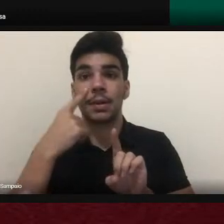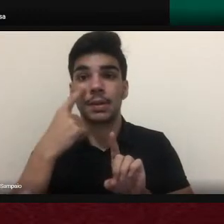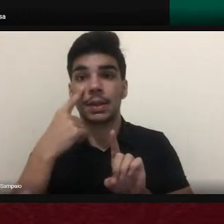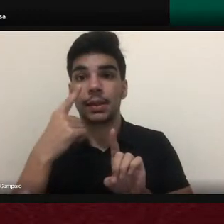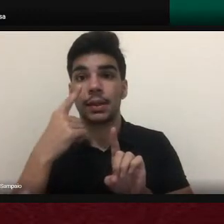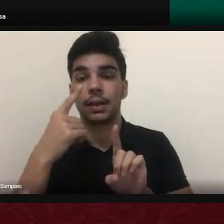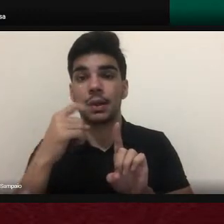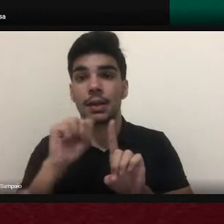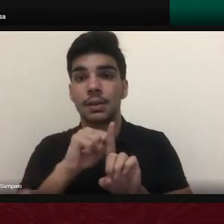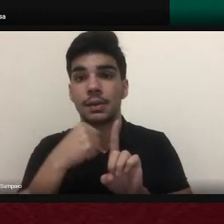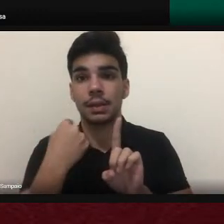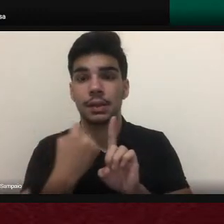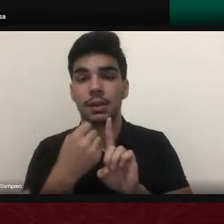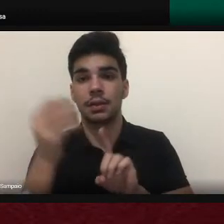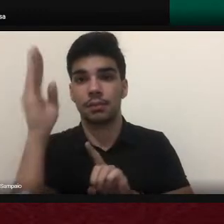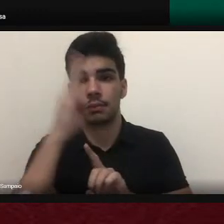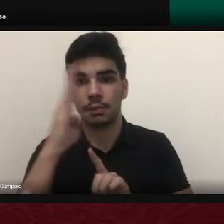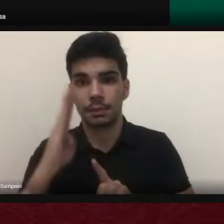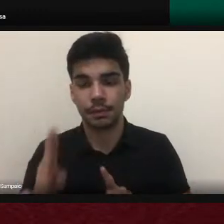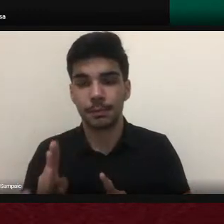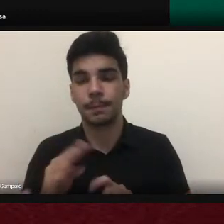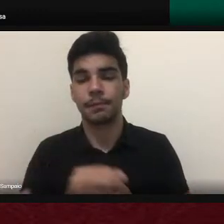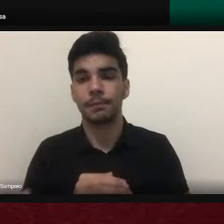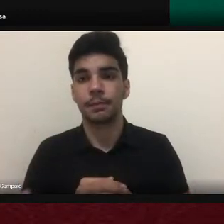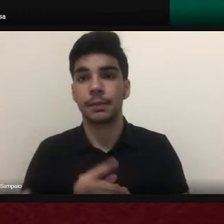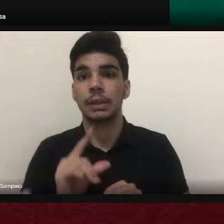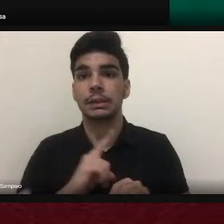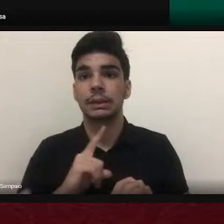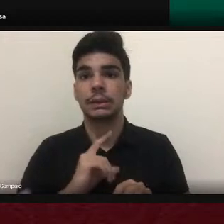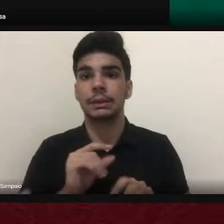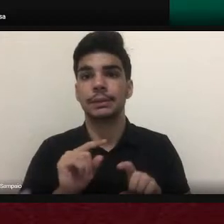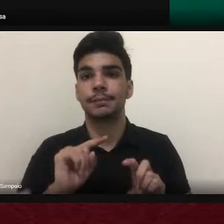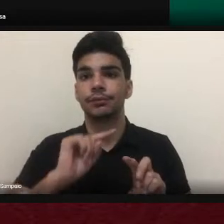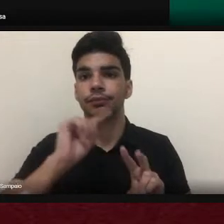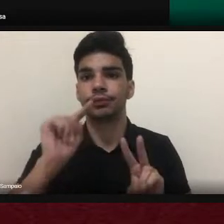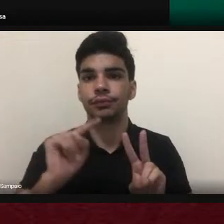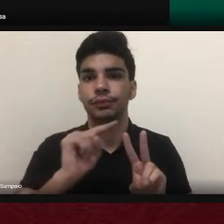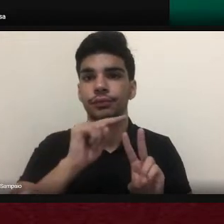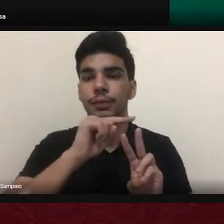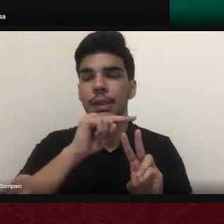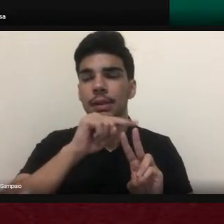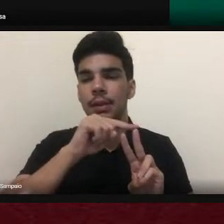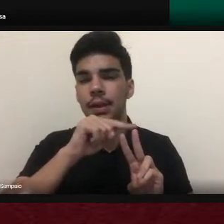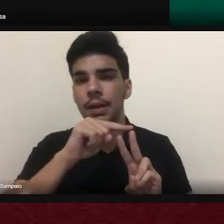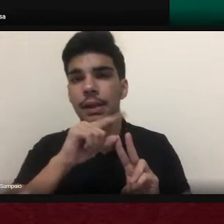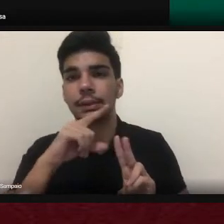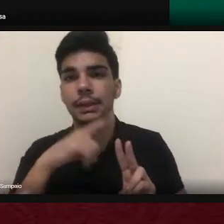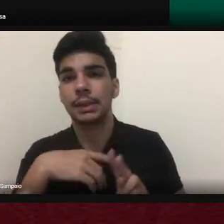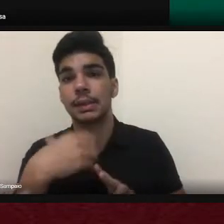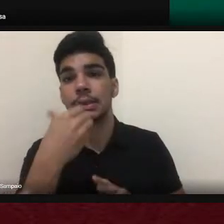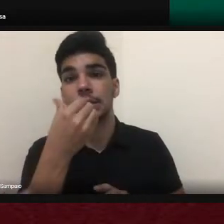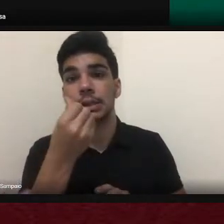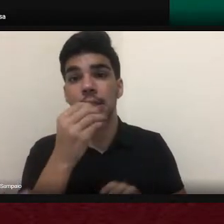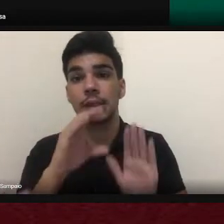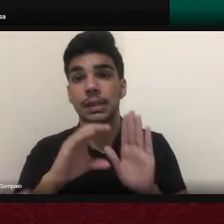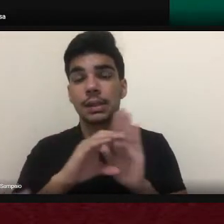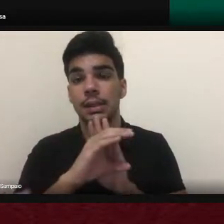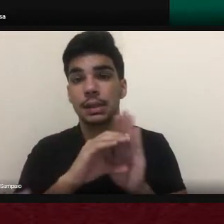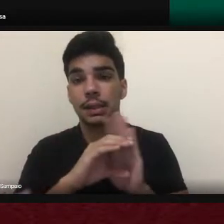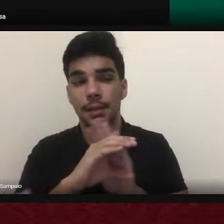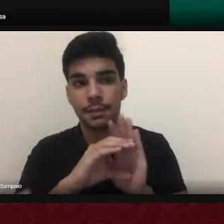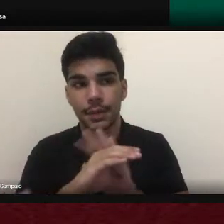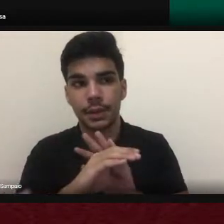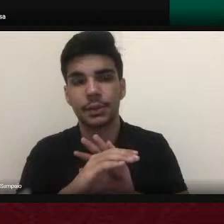nesse eixo temático conta com seis capítulos que trabalham sobre essa parte da